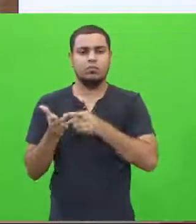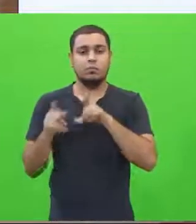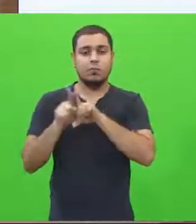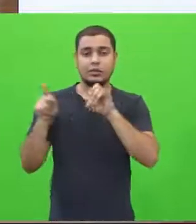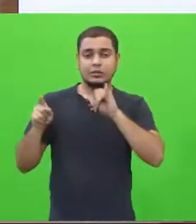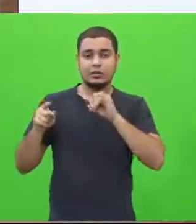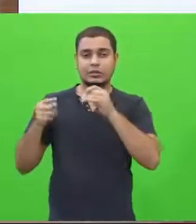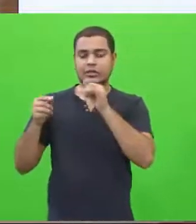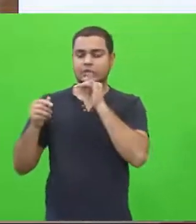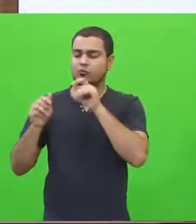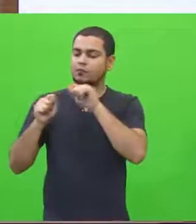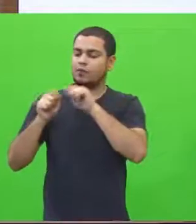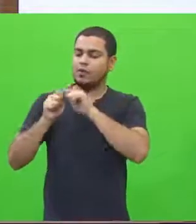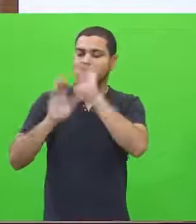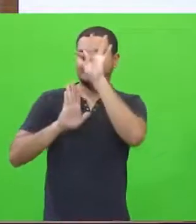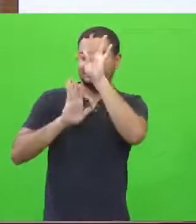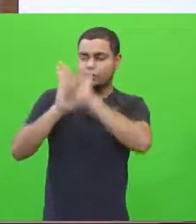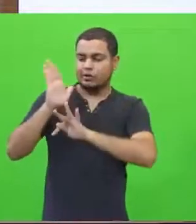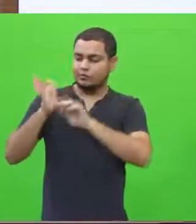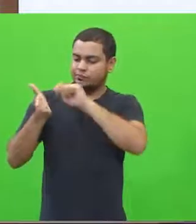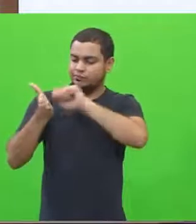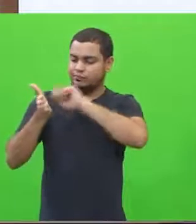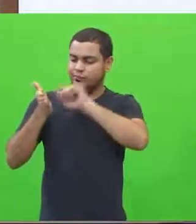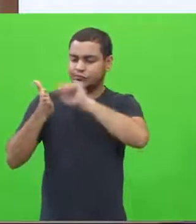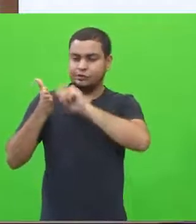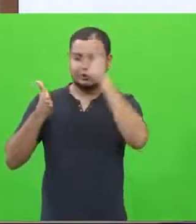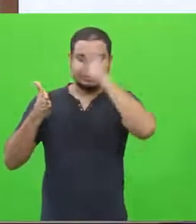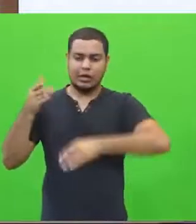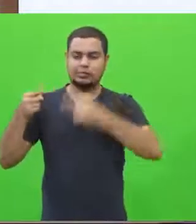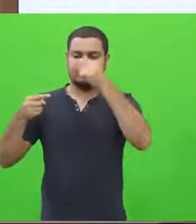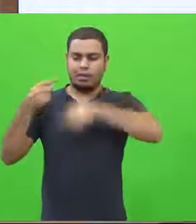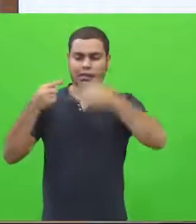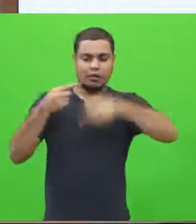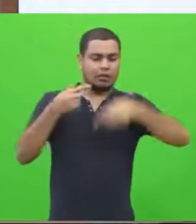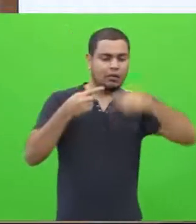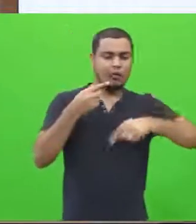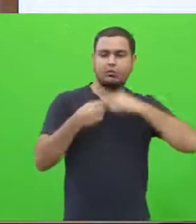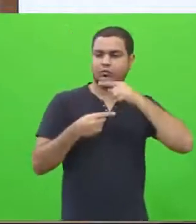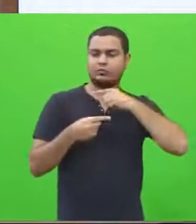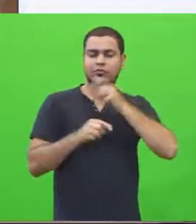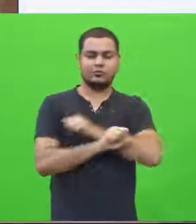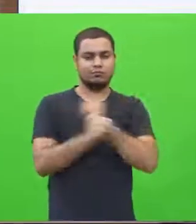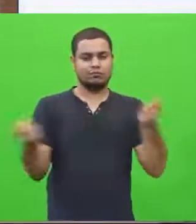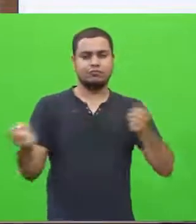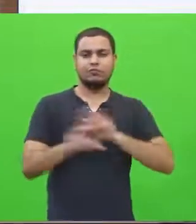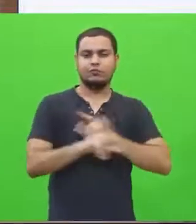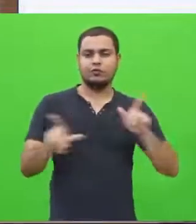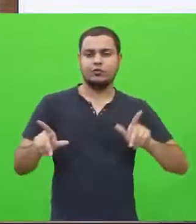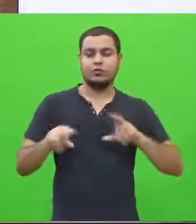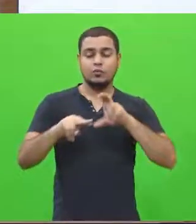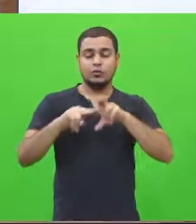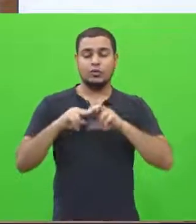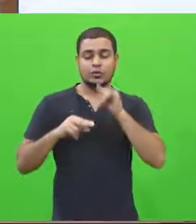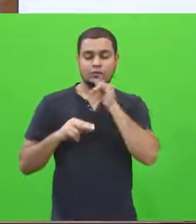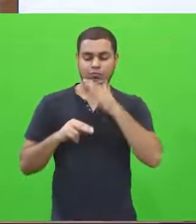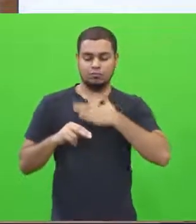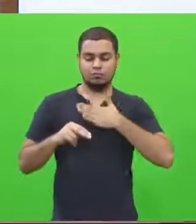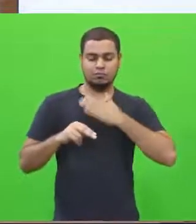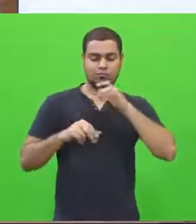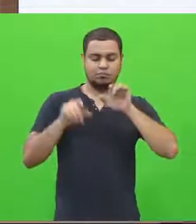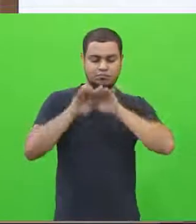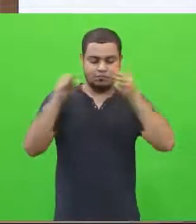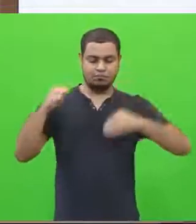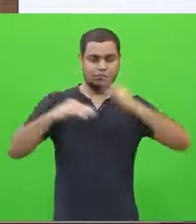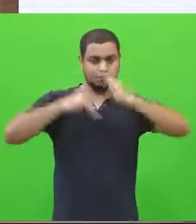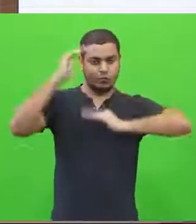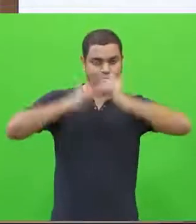sem problema. Isso não precisa ser desconsiderado. É flexível. O profissional da avaliação, ou